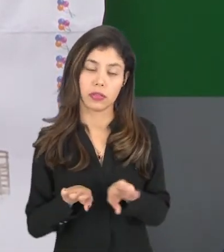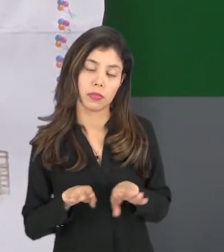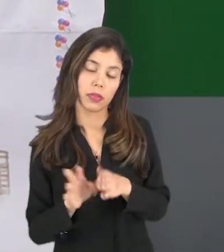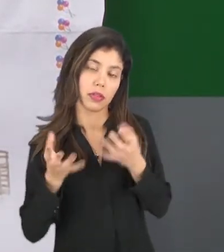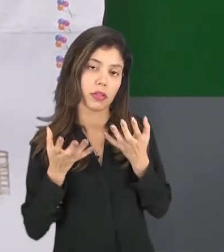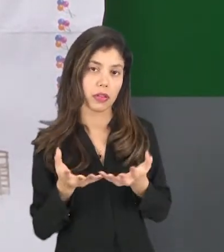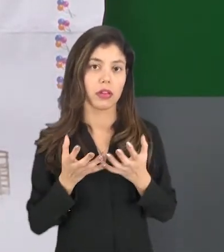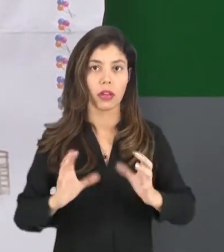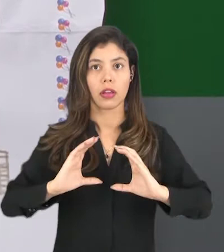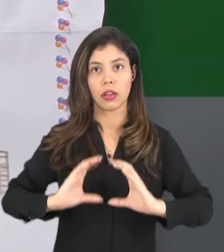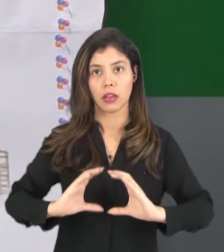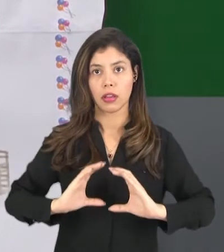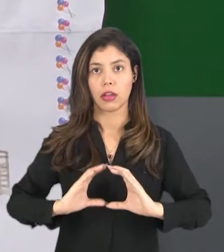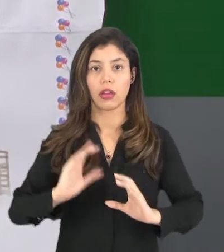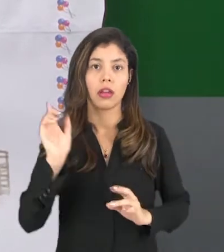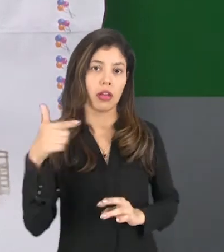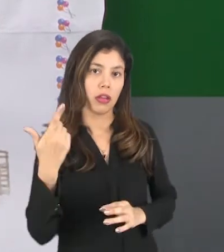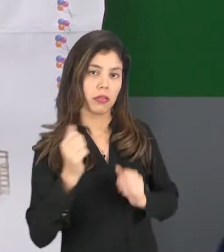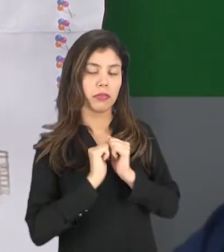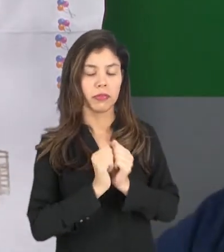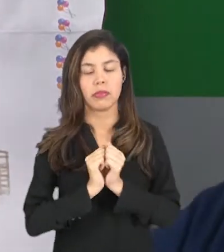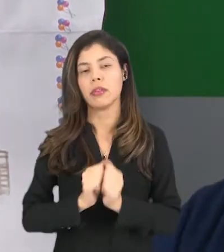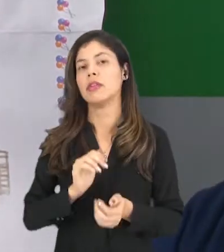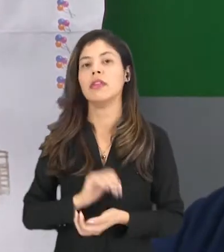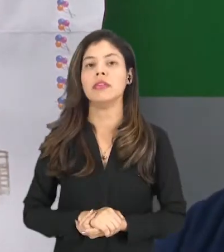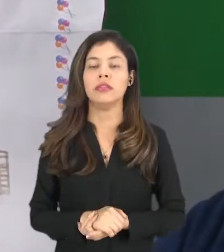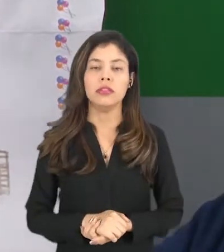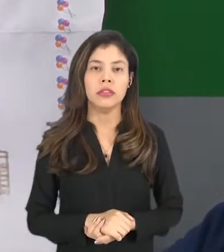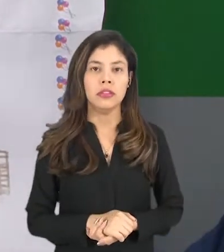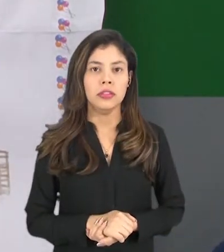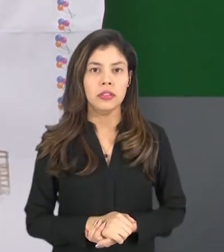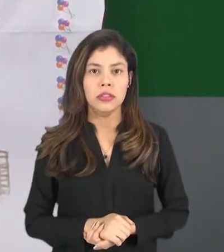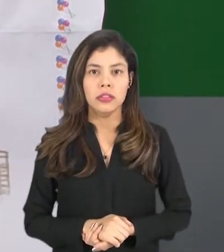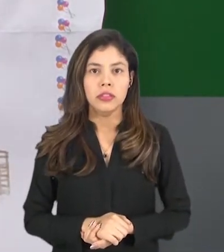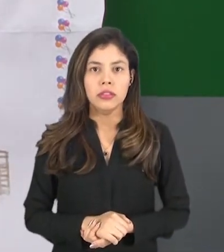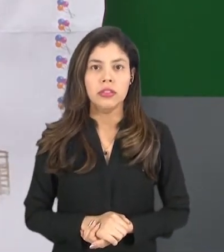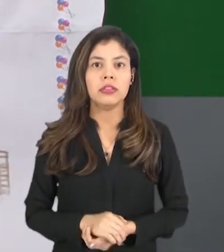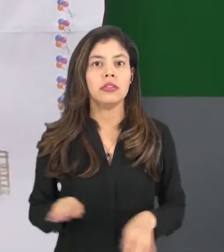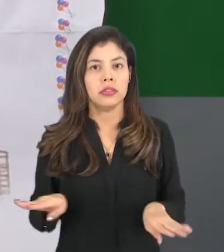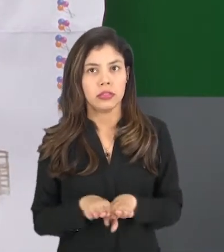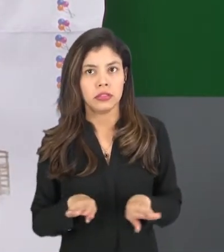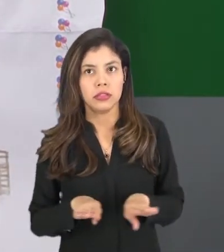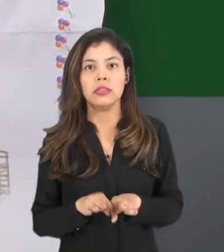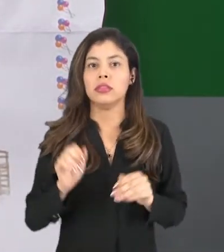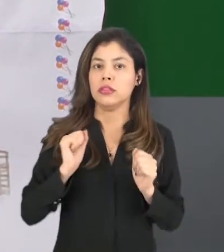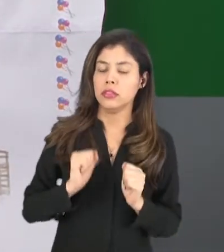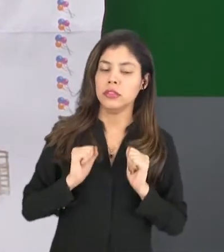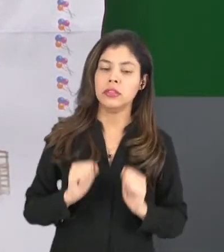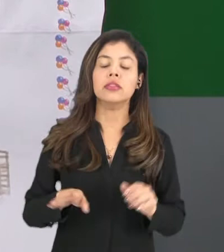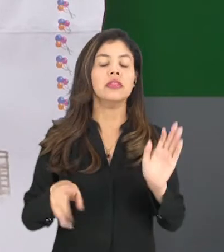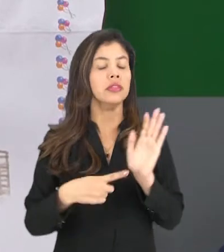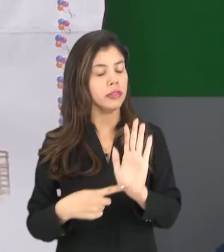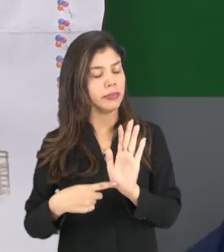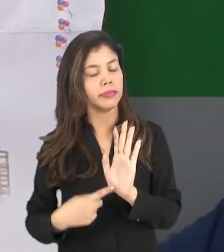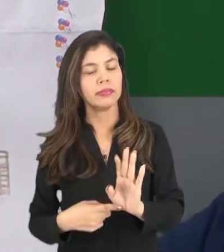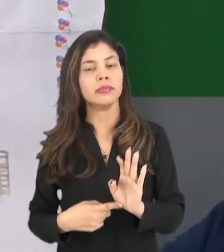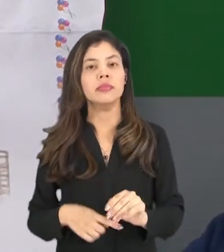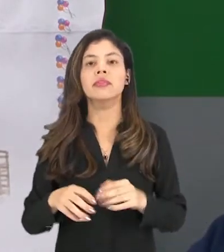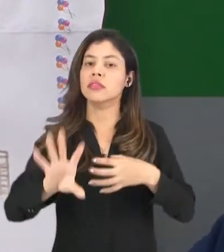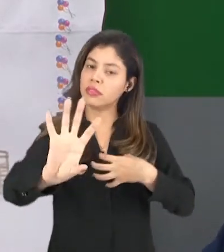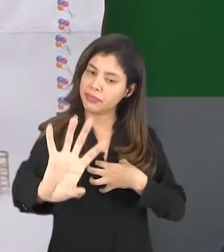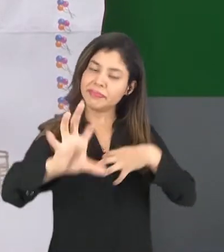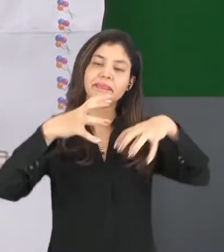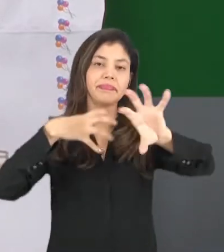brincar com a outra criança. A outra criança resolveu fazer o quê? Exercer a